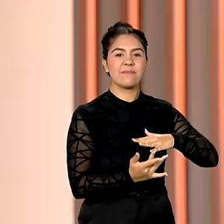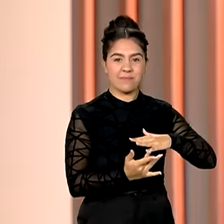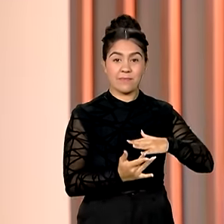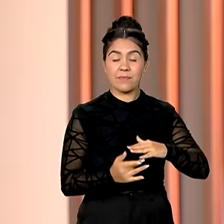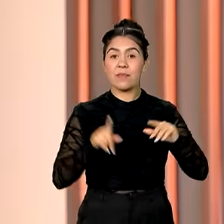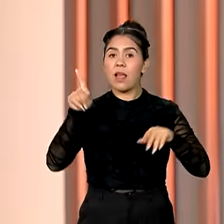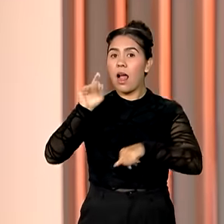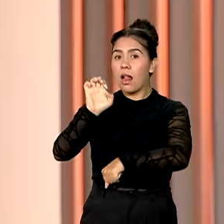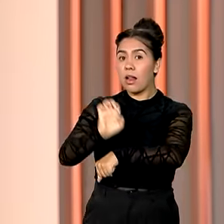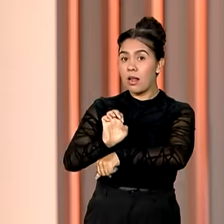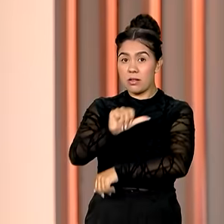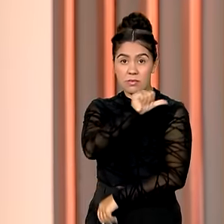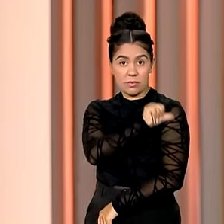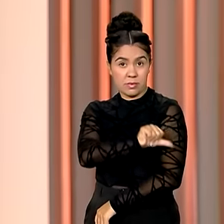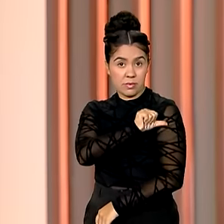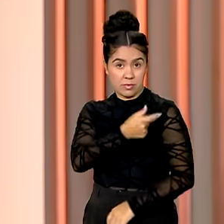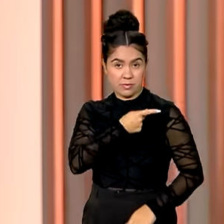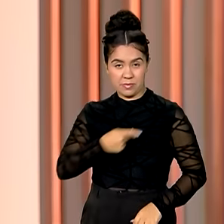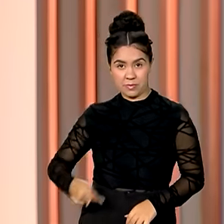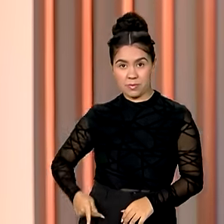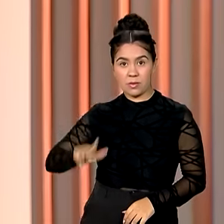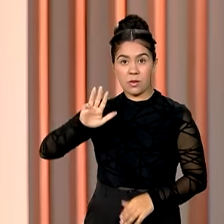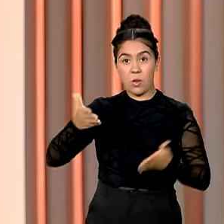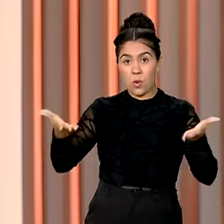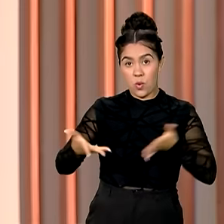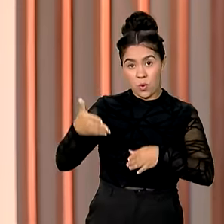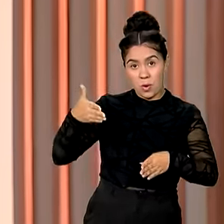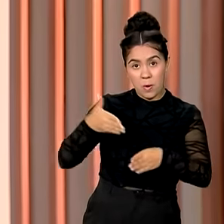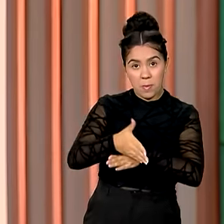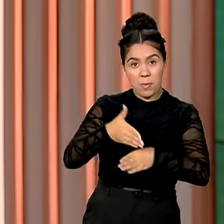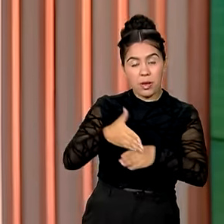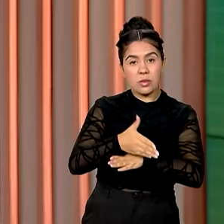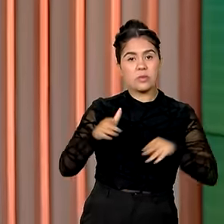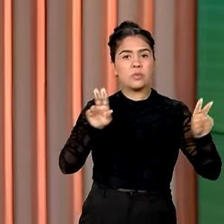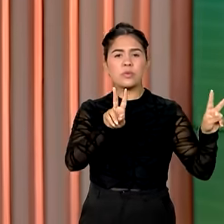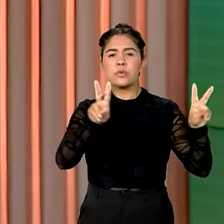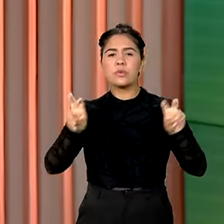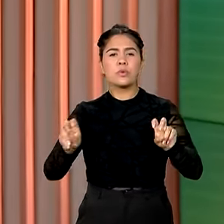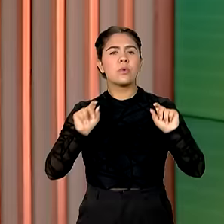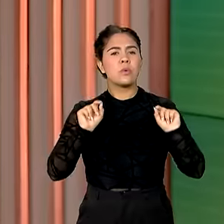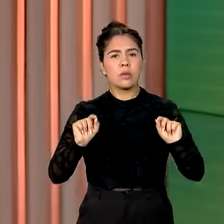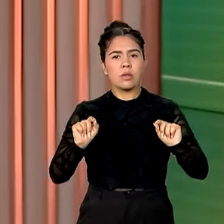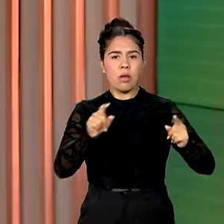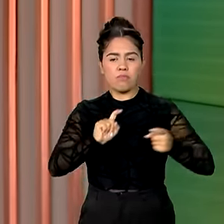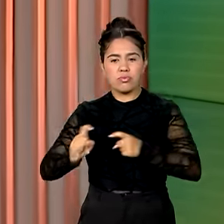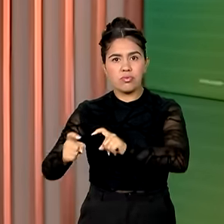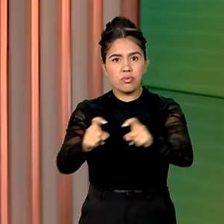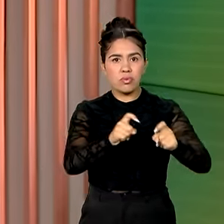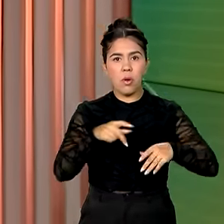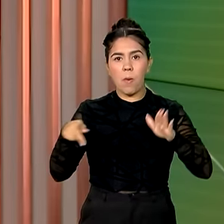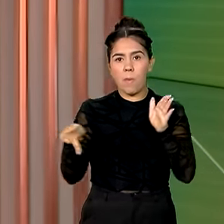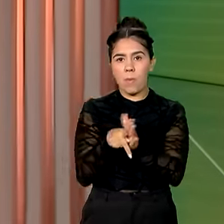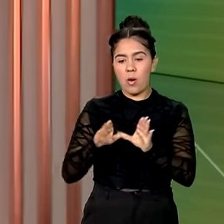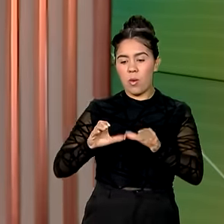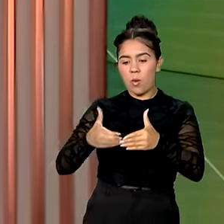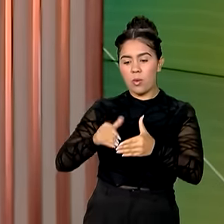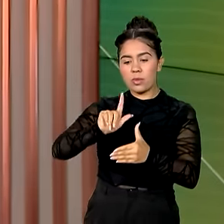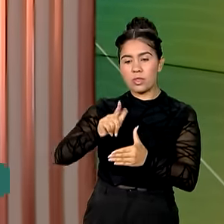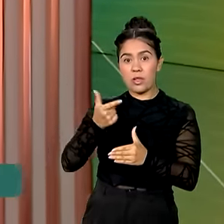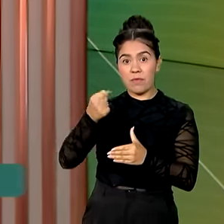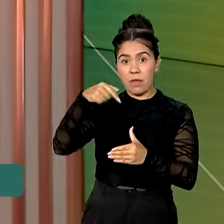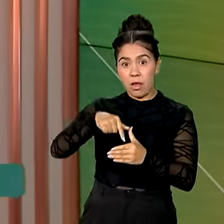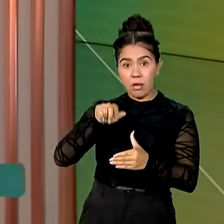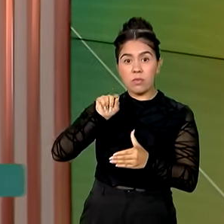No Rio de Janeiro, o presidente Lula participa hoje da programação de reuniões ministeriais do G20, o grupo atualmente